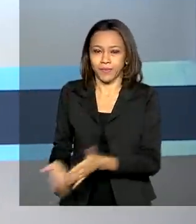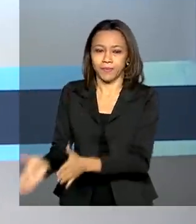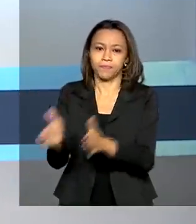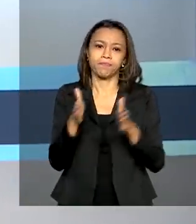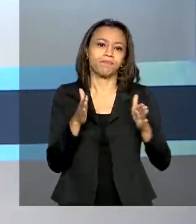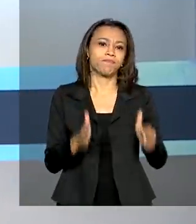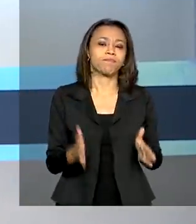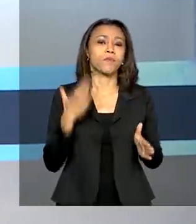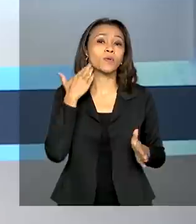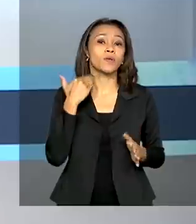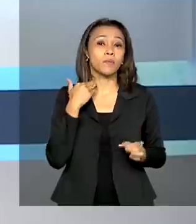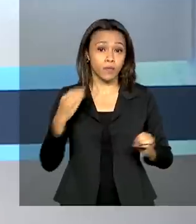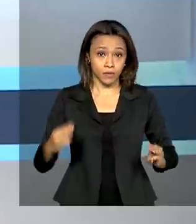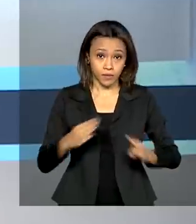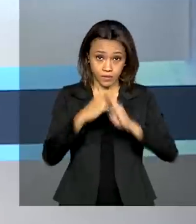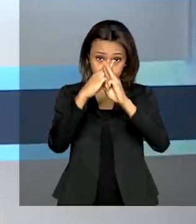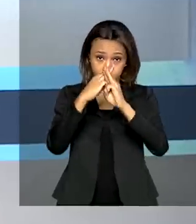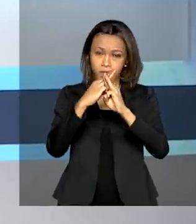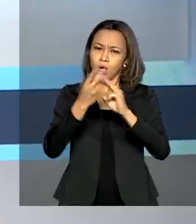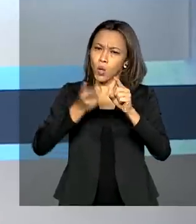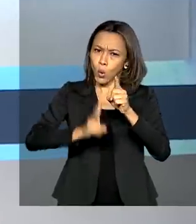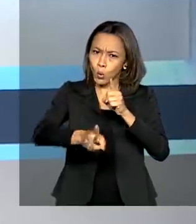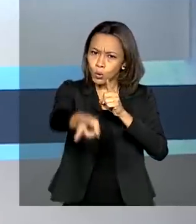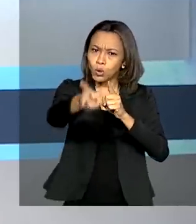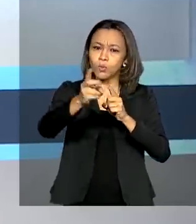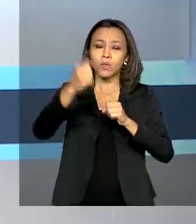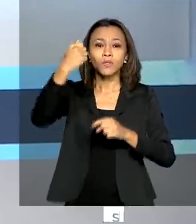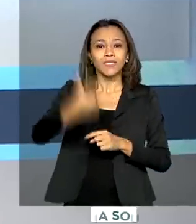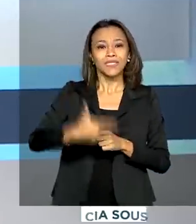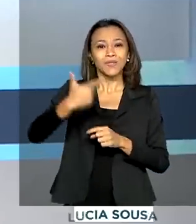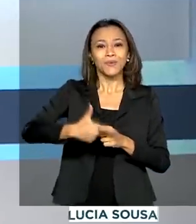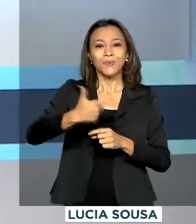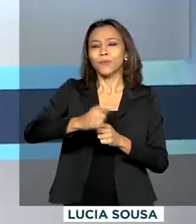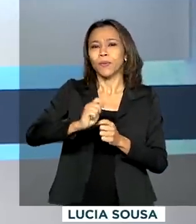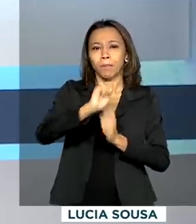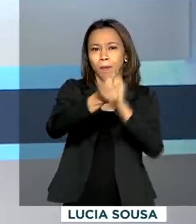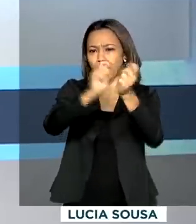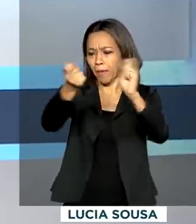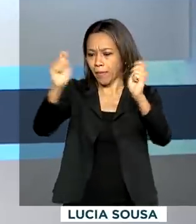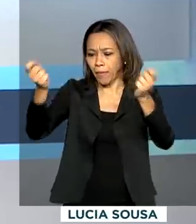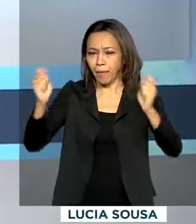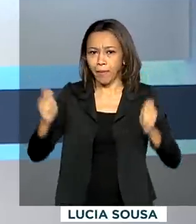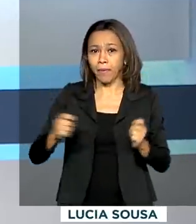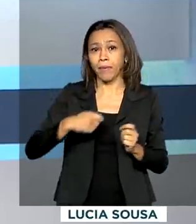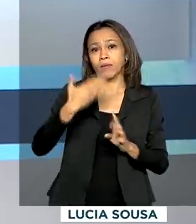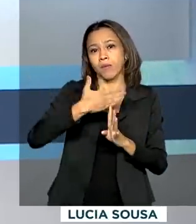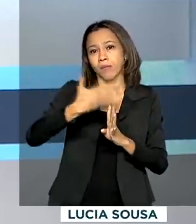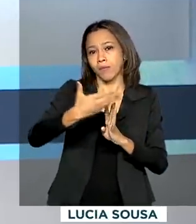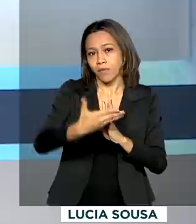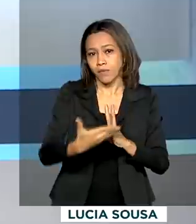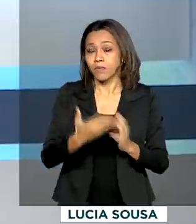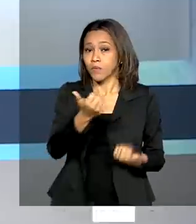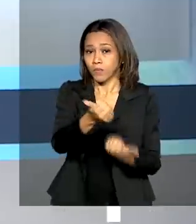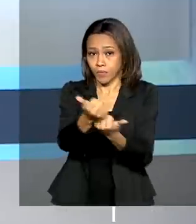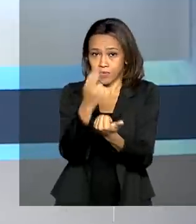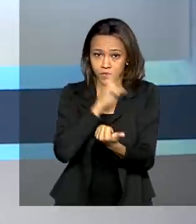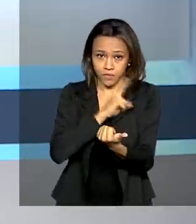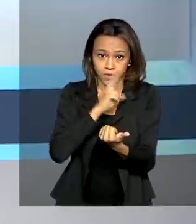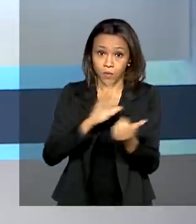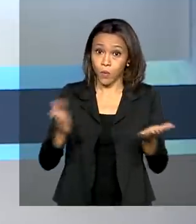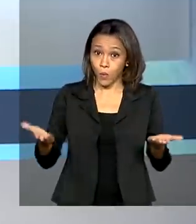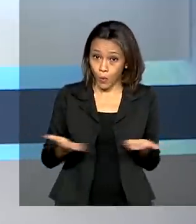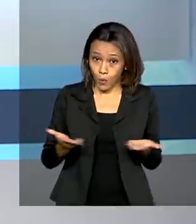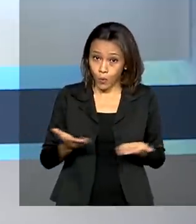E a Caixa Econômica Federal segue com o segundo ciclo de pagamentos das parcelas do auxílio emergencial. Hoje, o